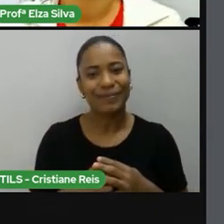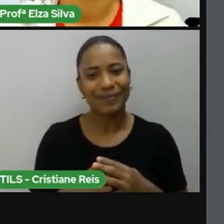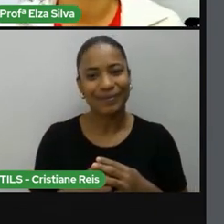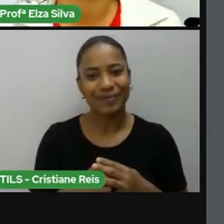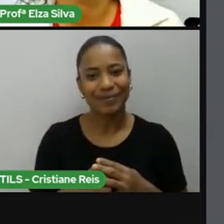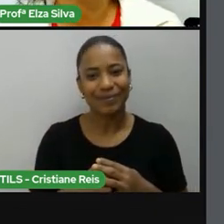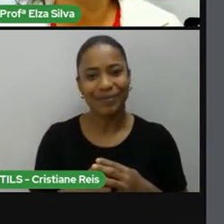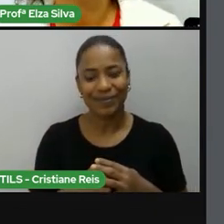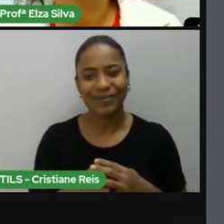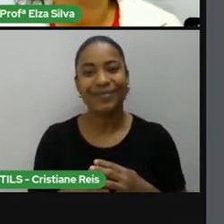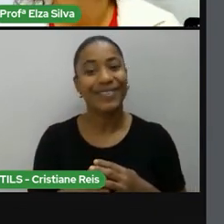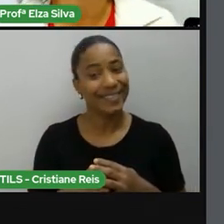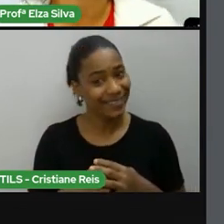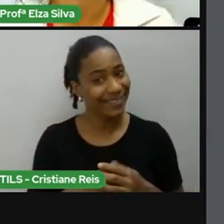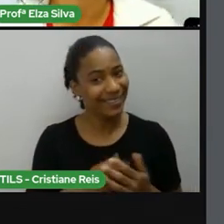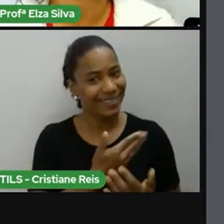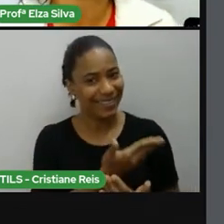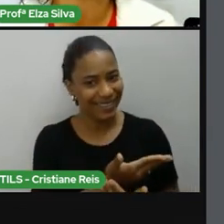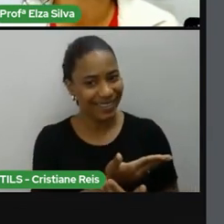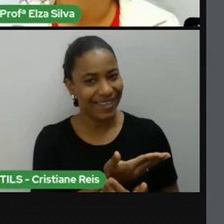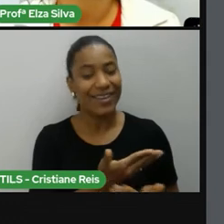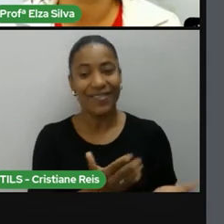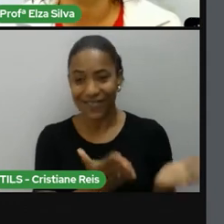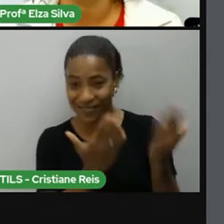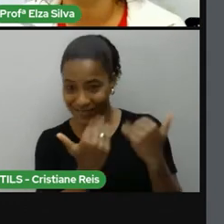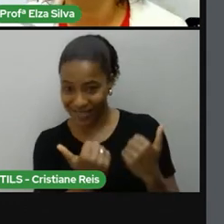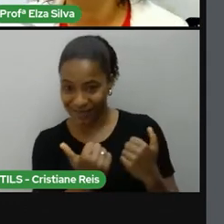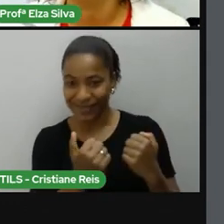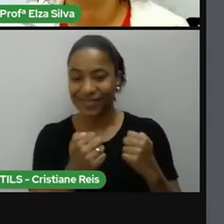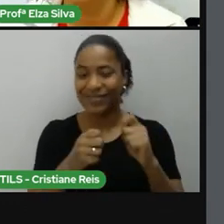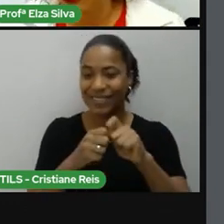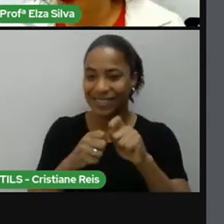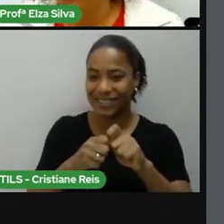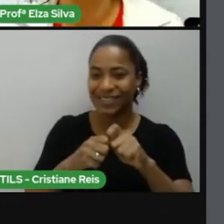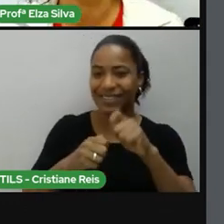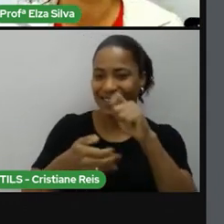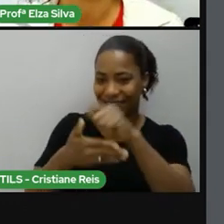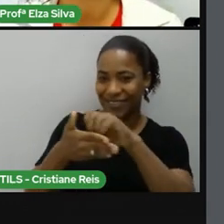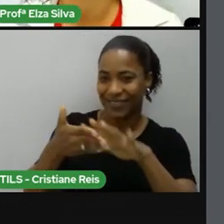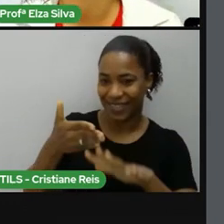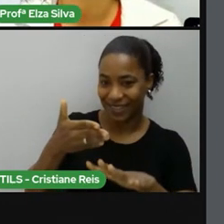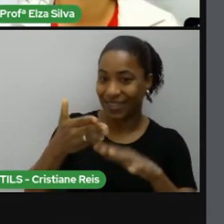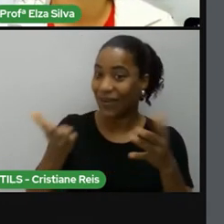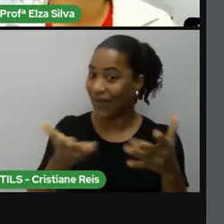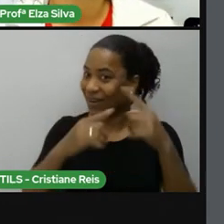let's practice, vamos praticar, chegou a hora do desafio.